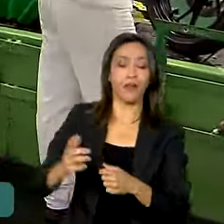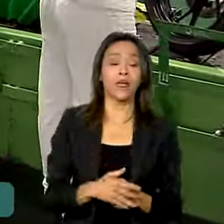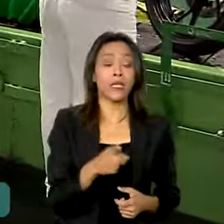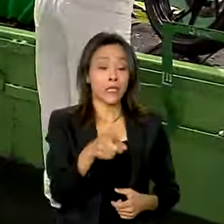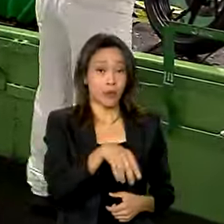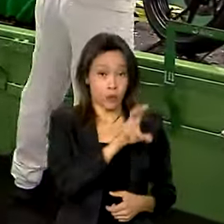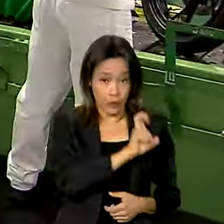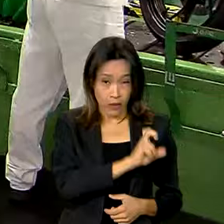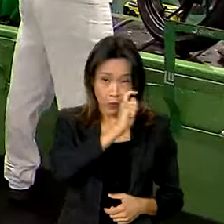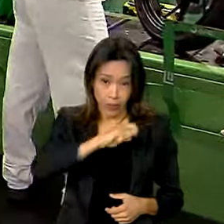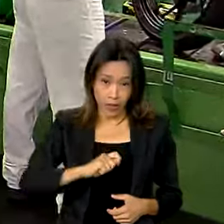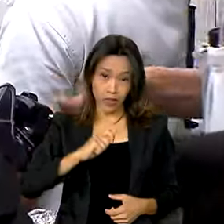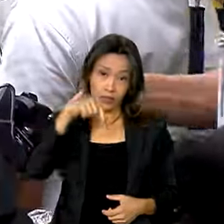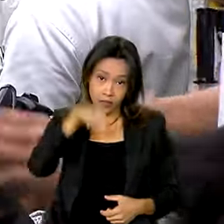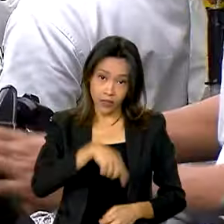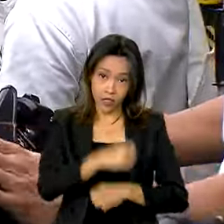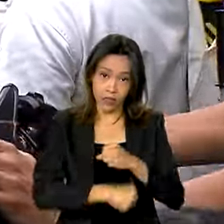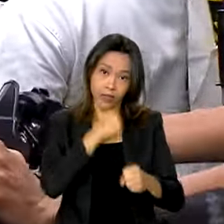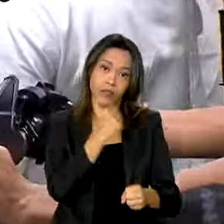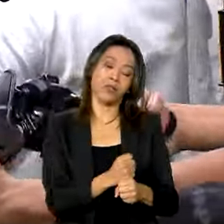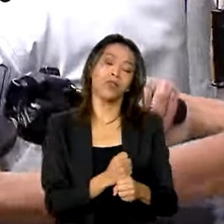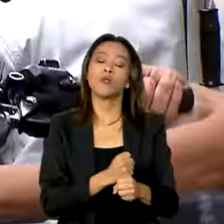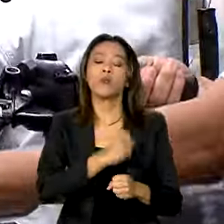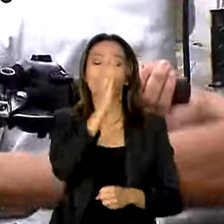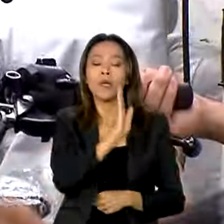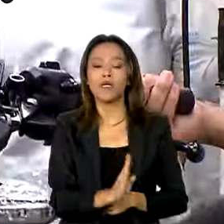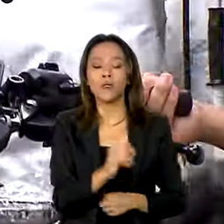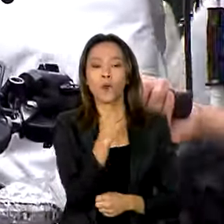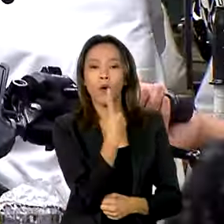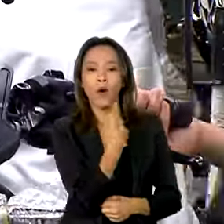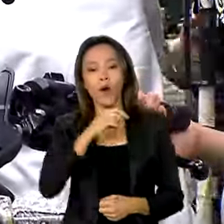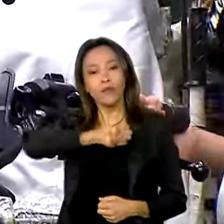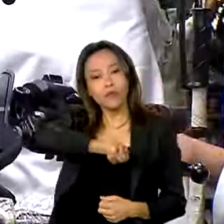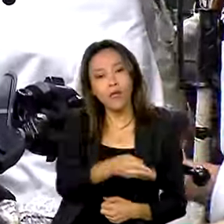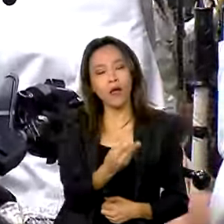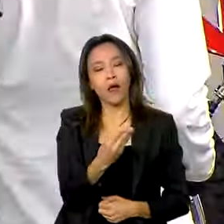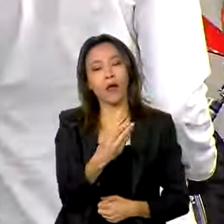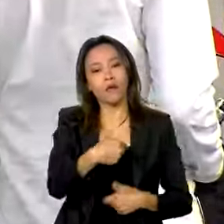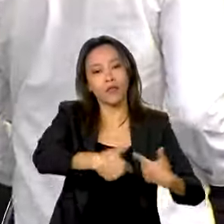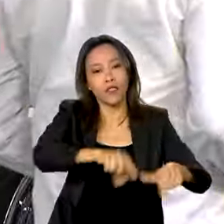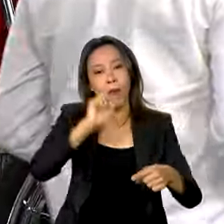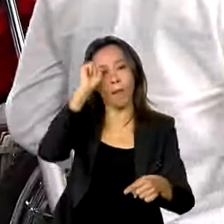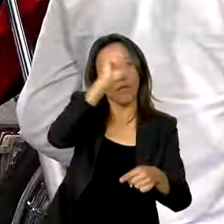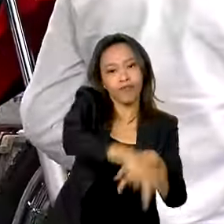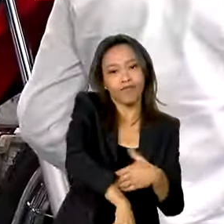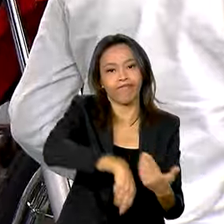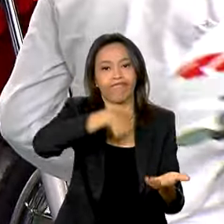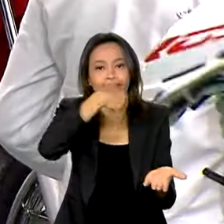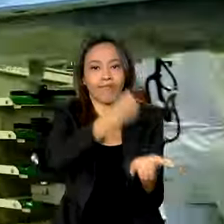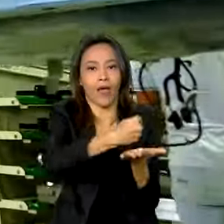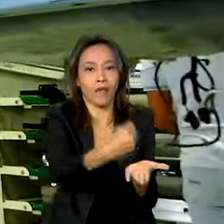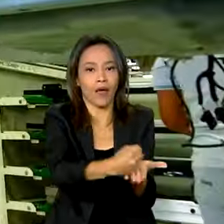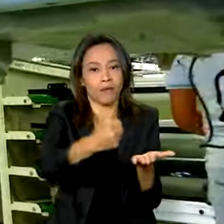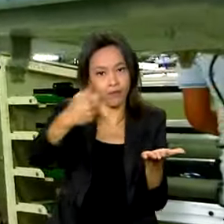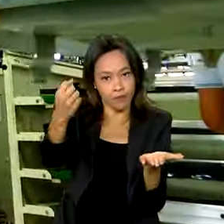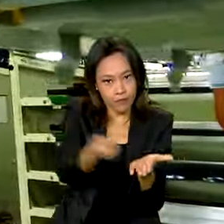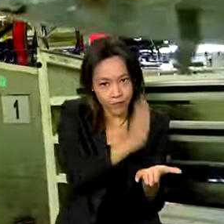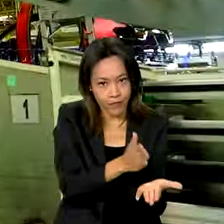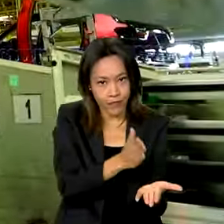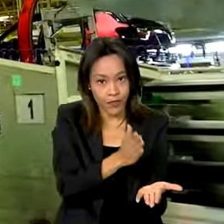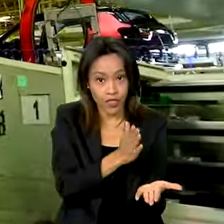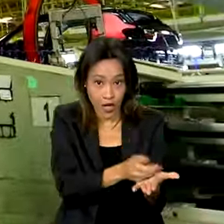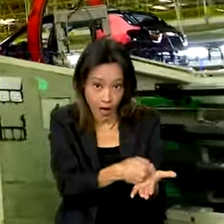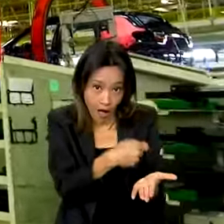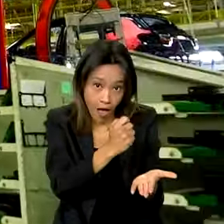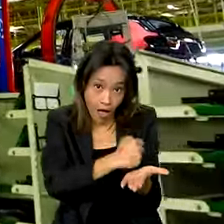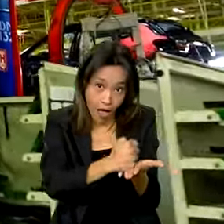2024 o Brasil gerou mais de um milhão de empregos com carteira assinada o estoque ou seja o total